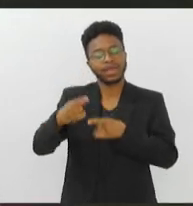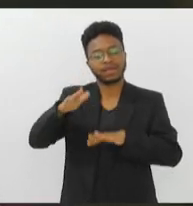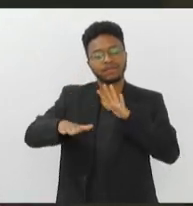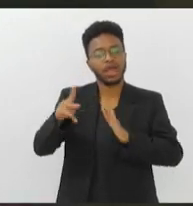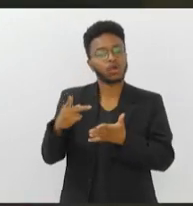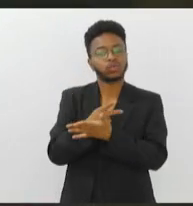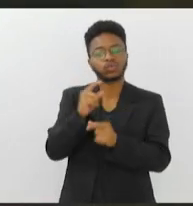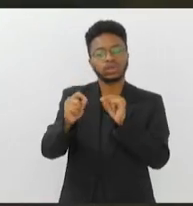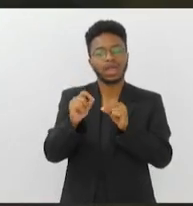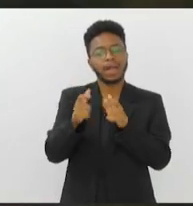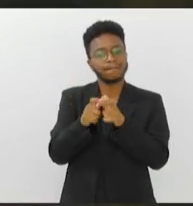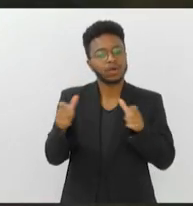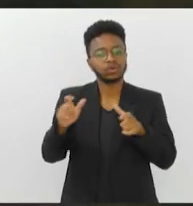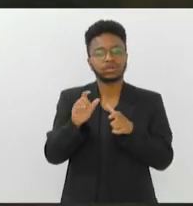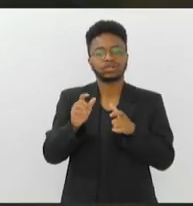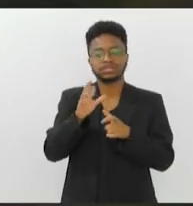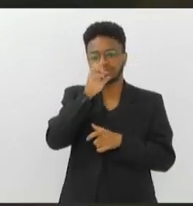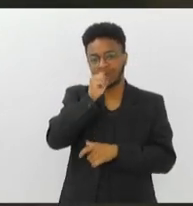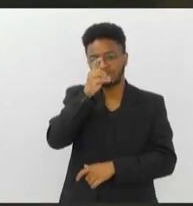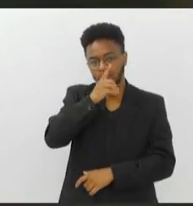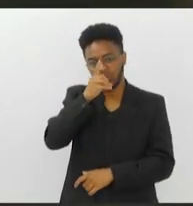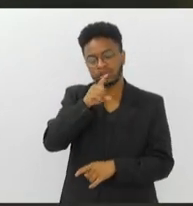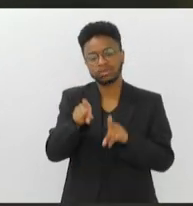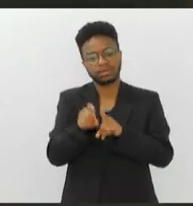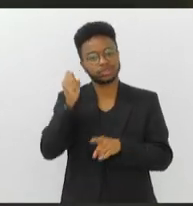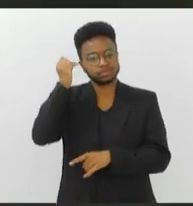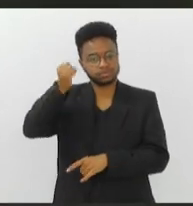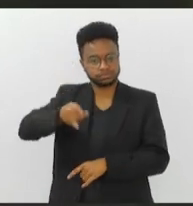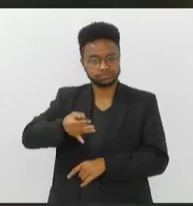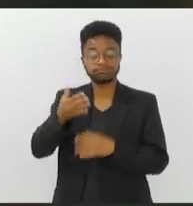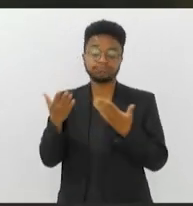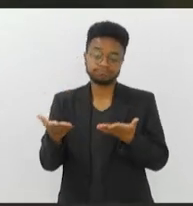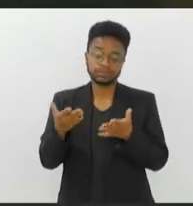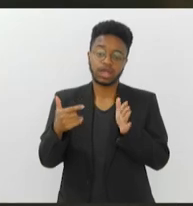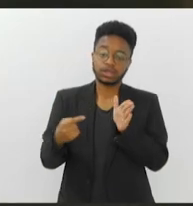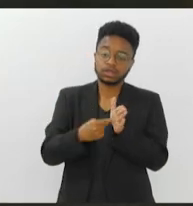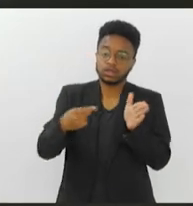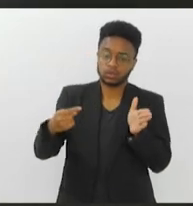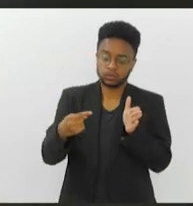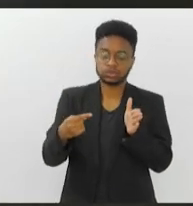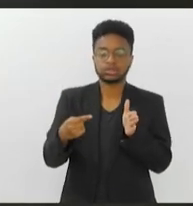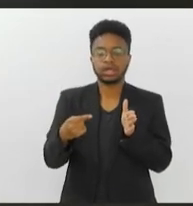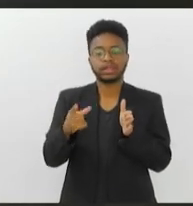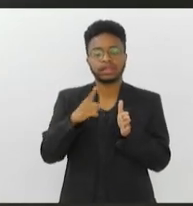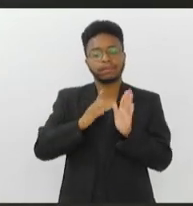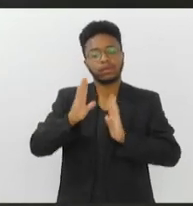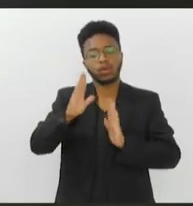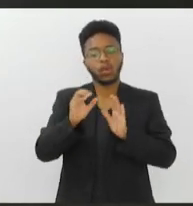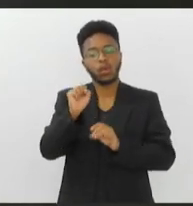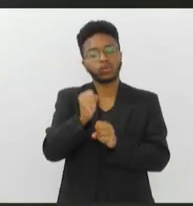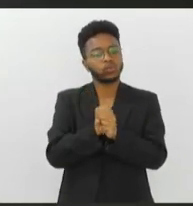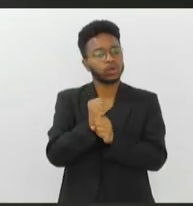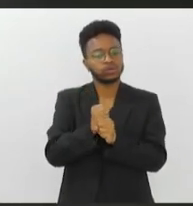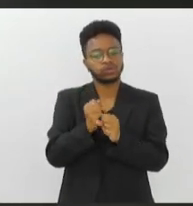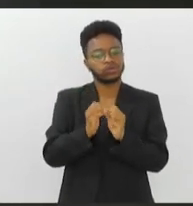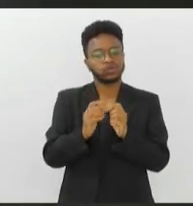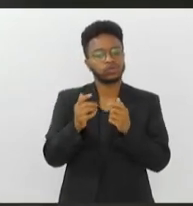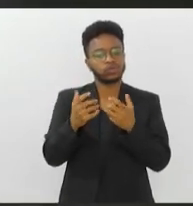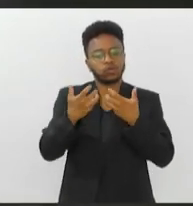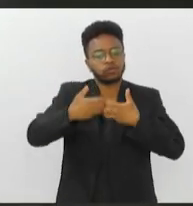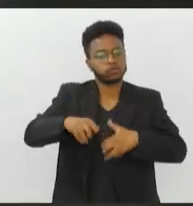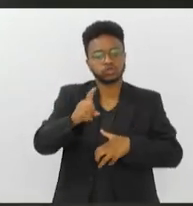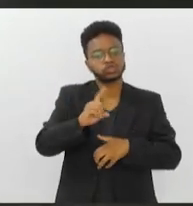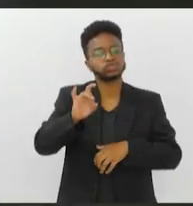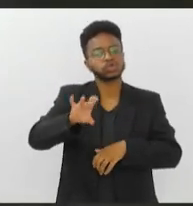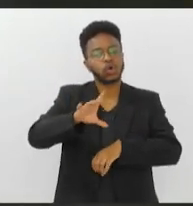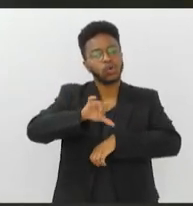eles acontecem, em sua maioria, nos finais de semana e na madrugada. E o diz que denúncia passou oito anos sem funcionar nesse período. Funcionava